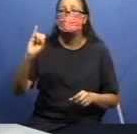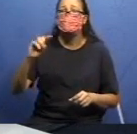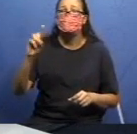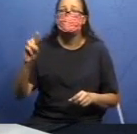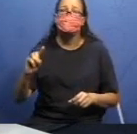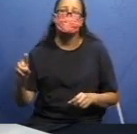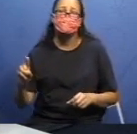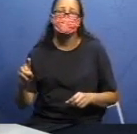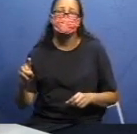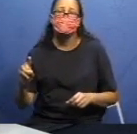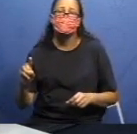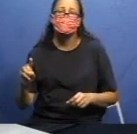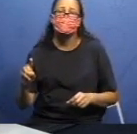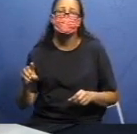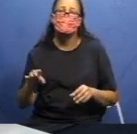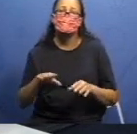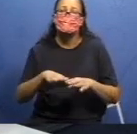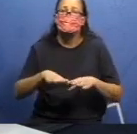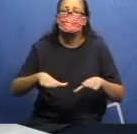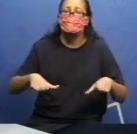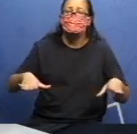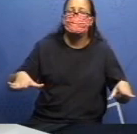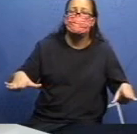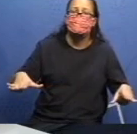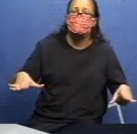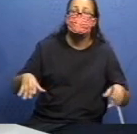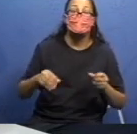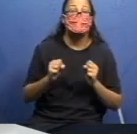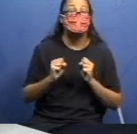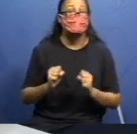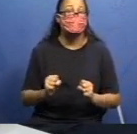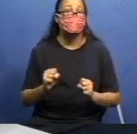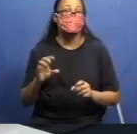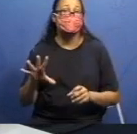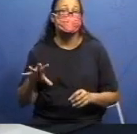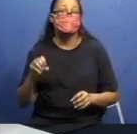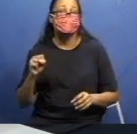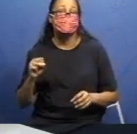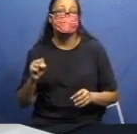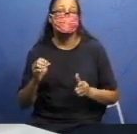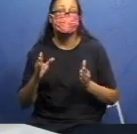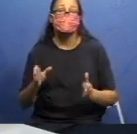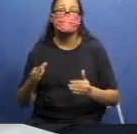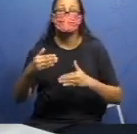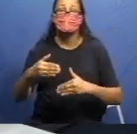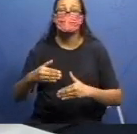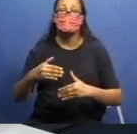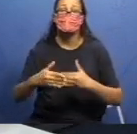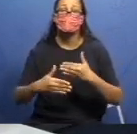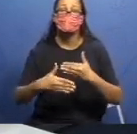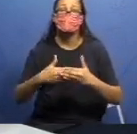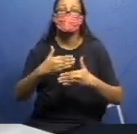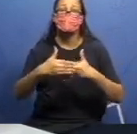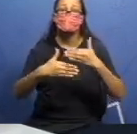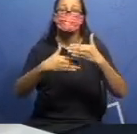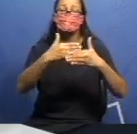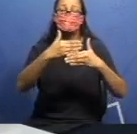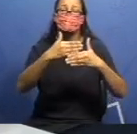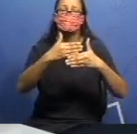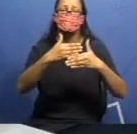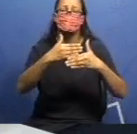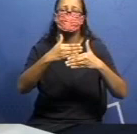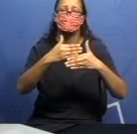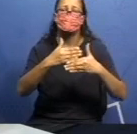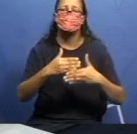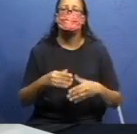ah, não tenho giz, professor. Eu vou pegar um pedacinho de tijolo, e eu risco no chão, faço os isquinhos, para eu poder fazer